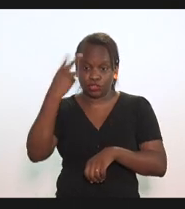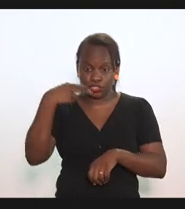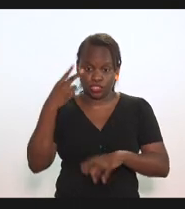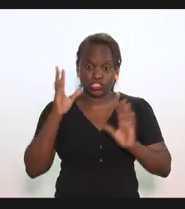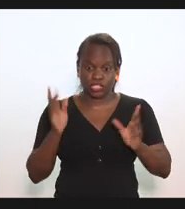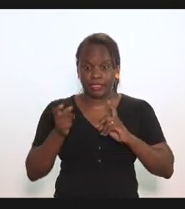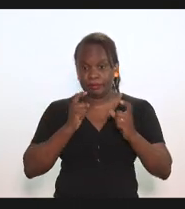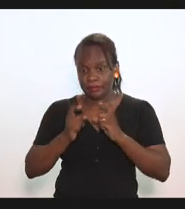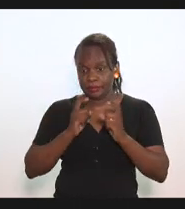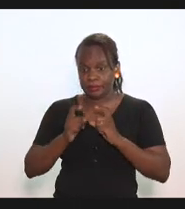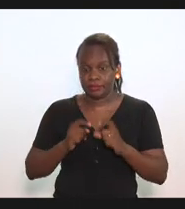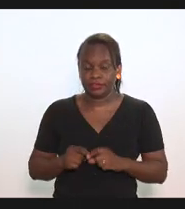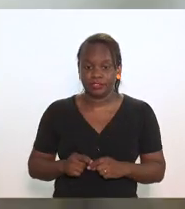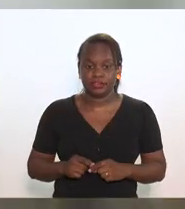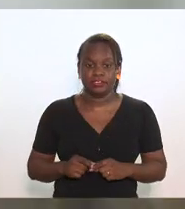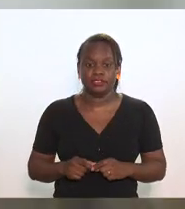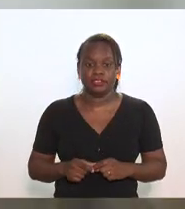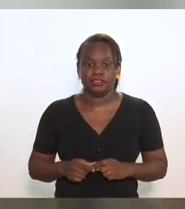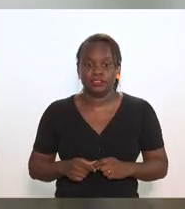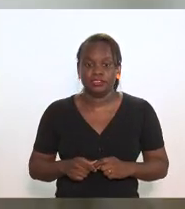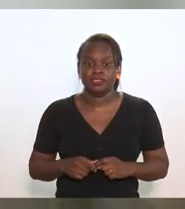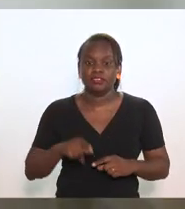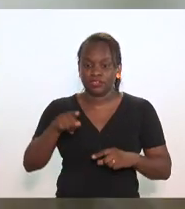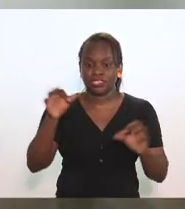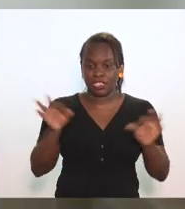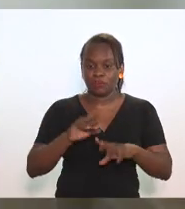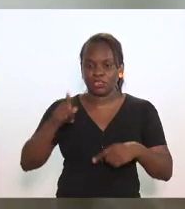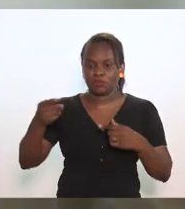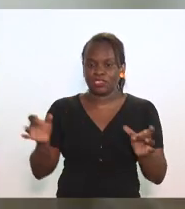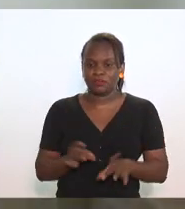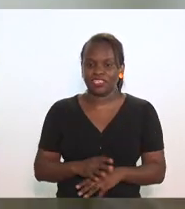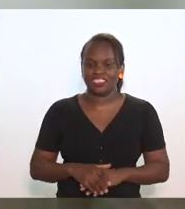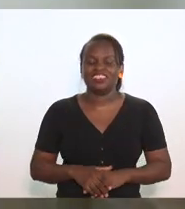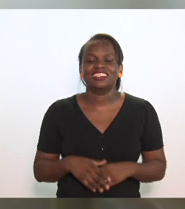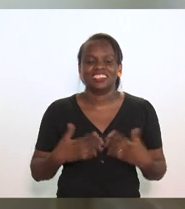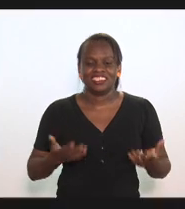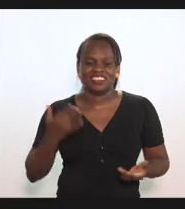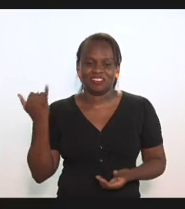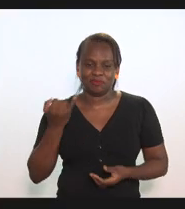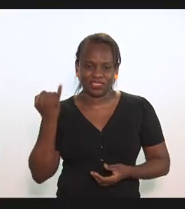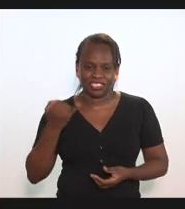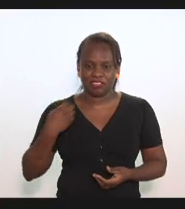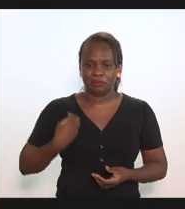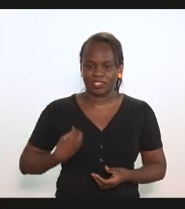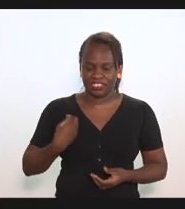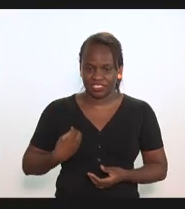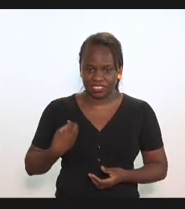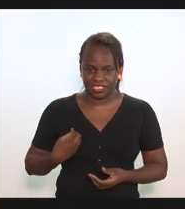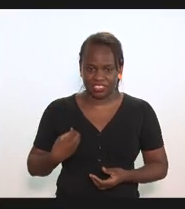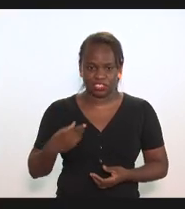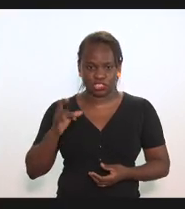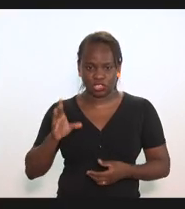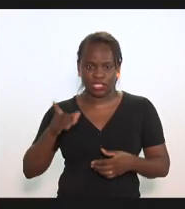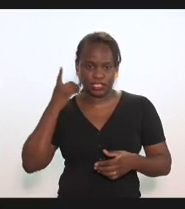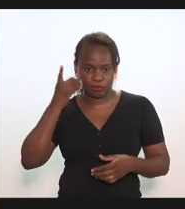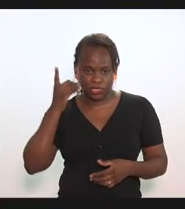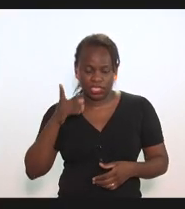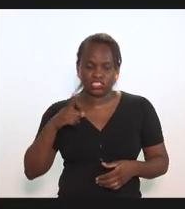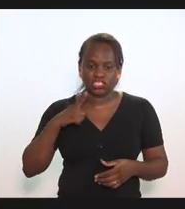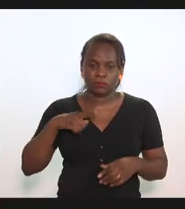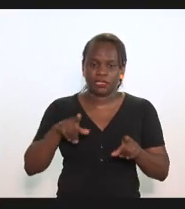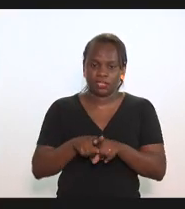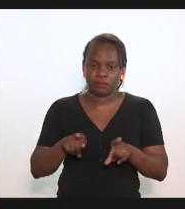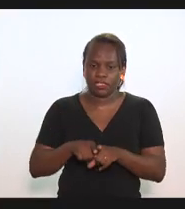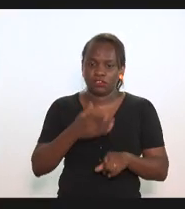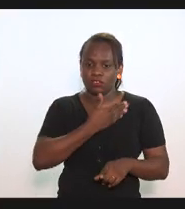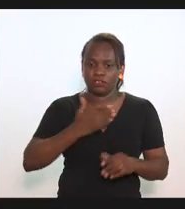de discussão depois do senhor vou terminar é importante a presença de não só dos deputados presentes mas das